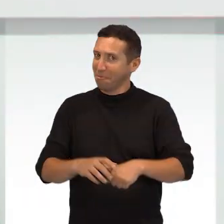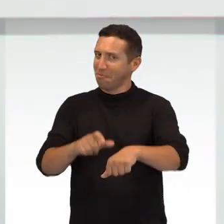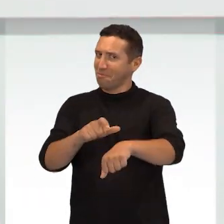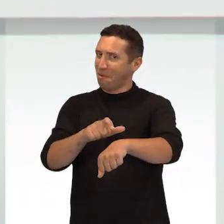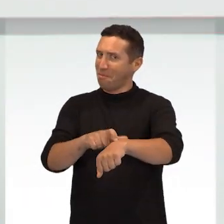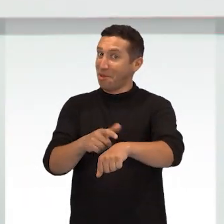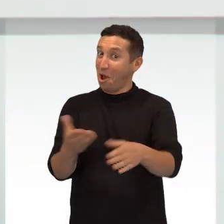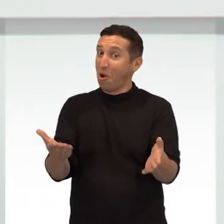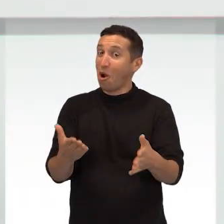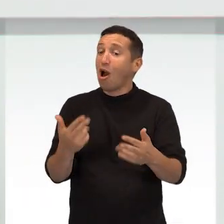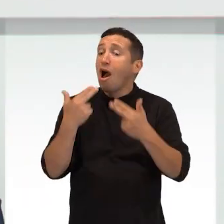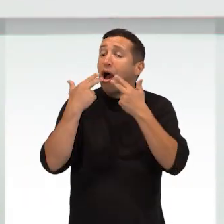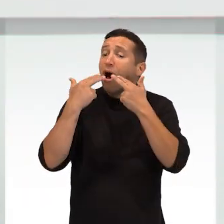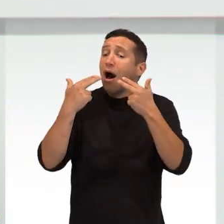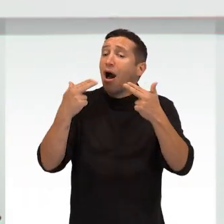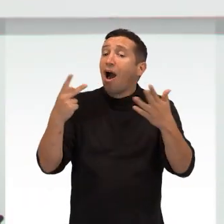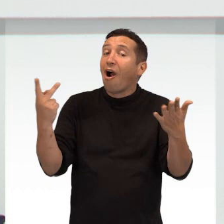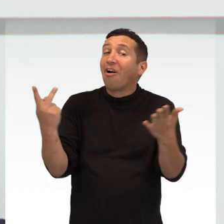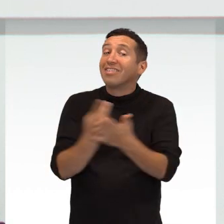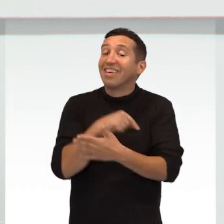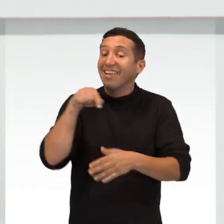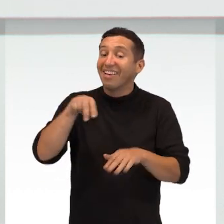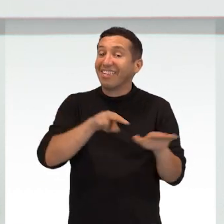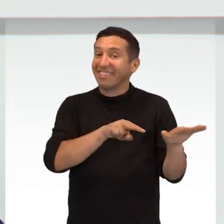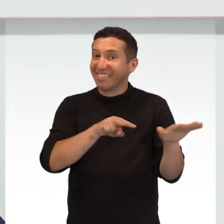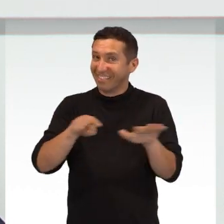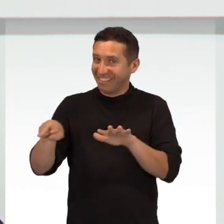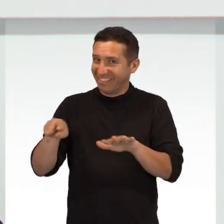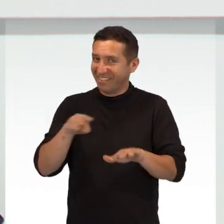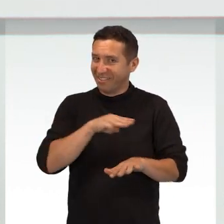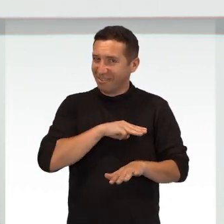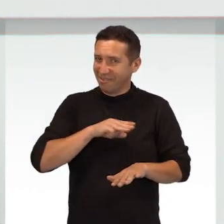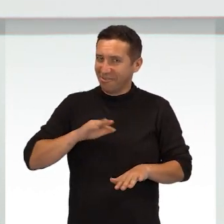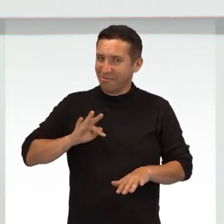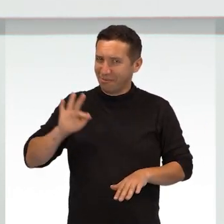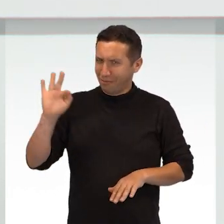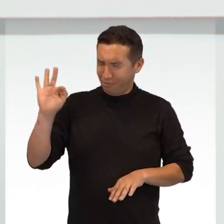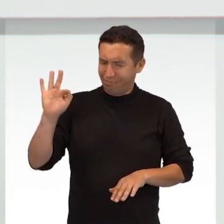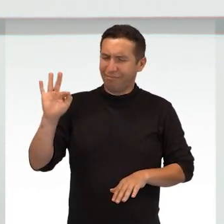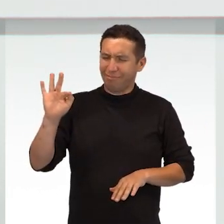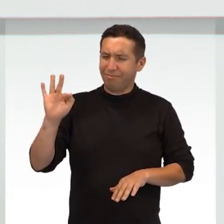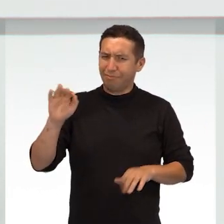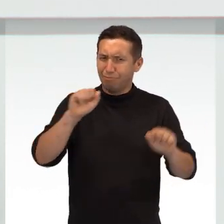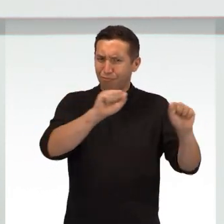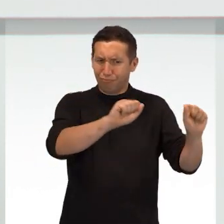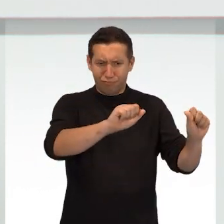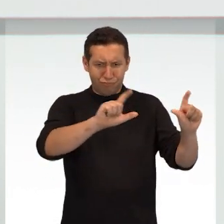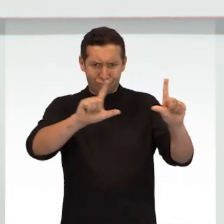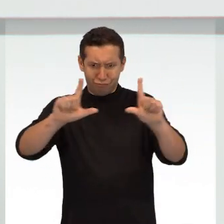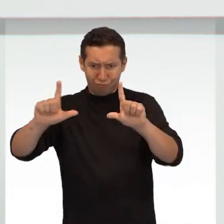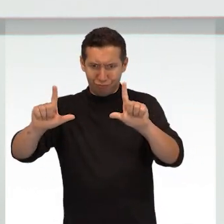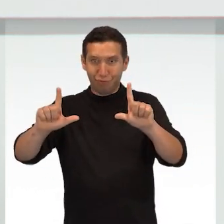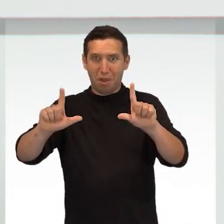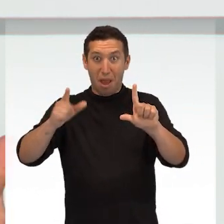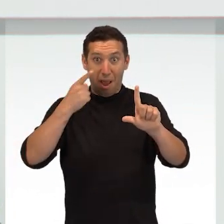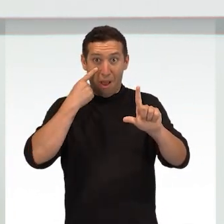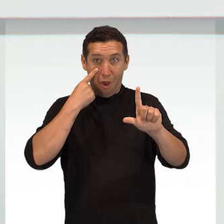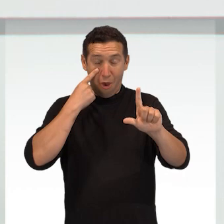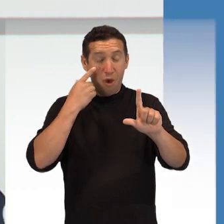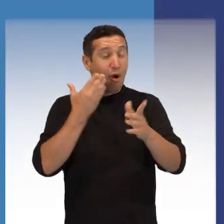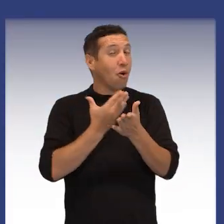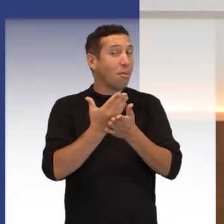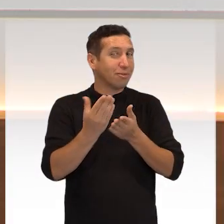Tá na hora da gente ficar por dentro das notícias que foram destaques no Ministério Público Federal. O Redação MPF